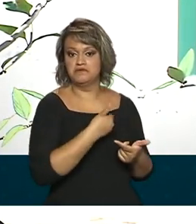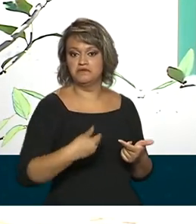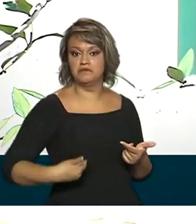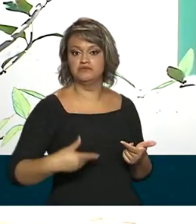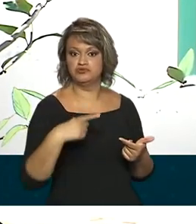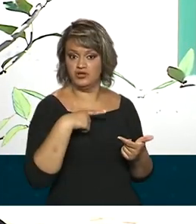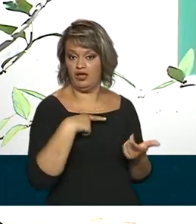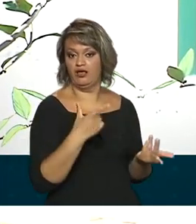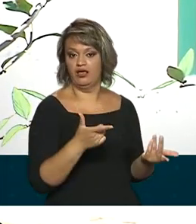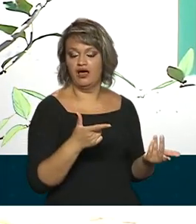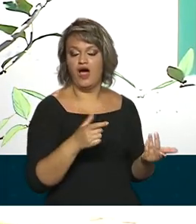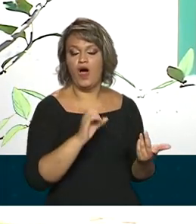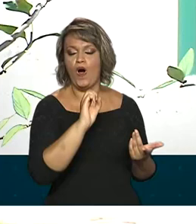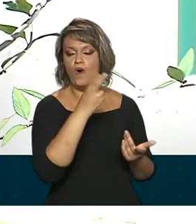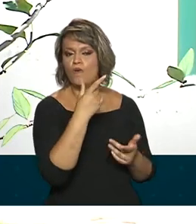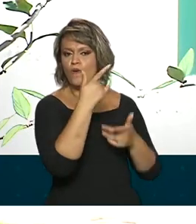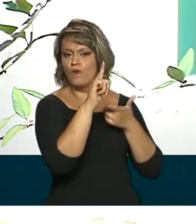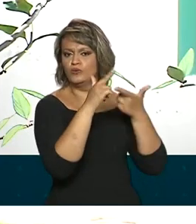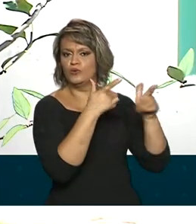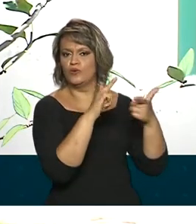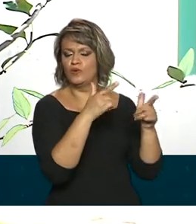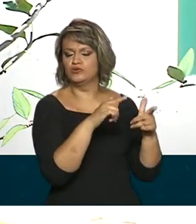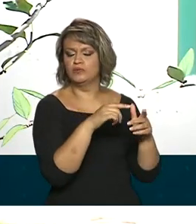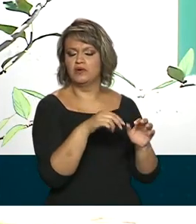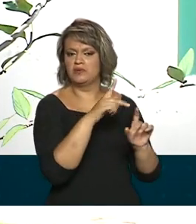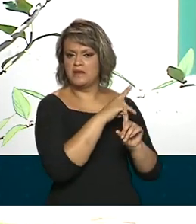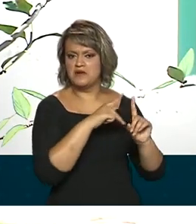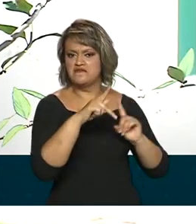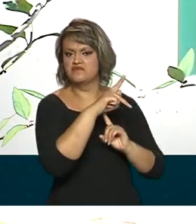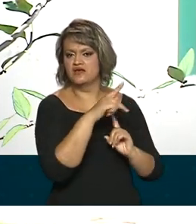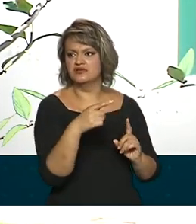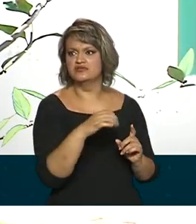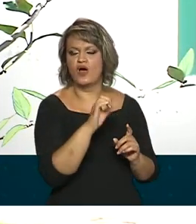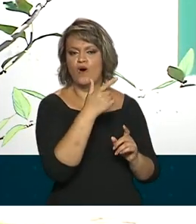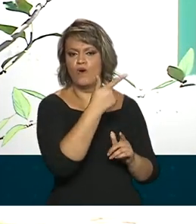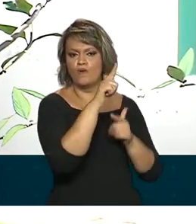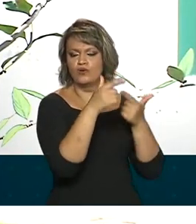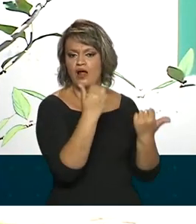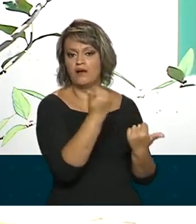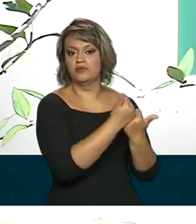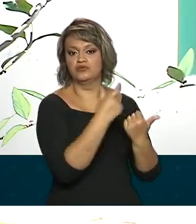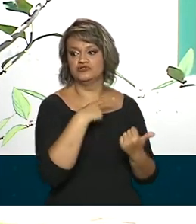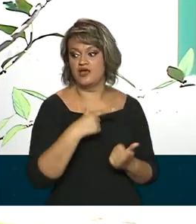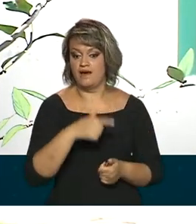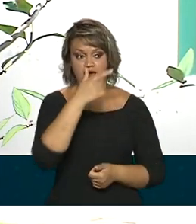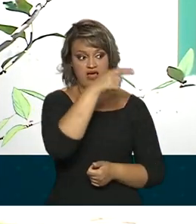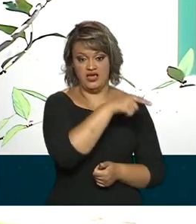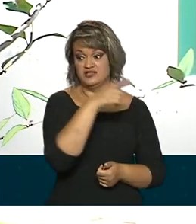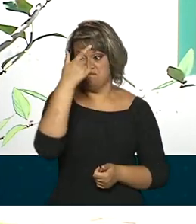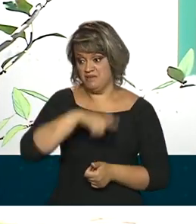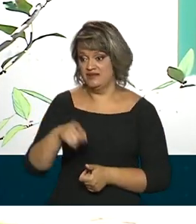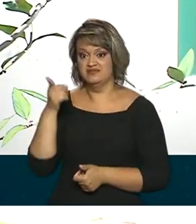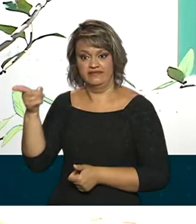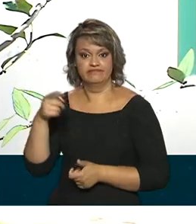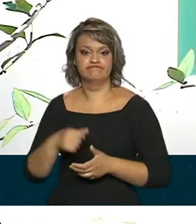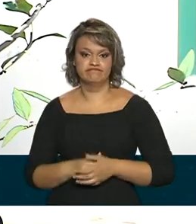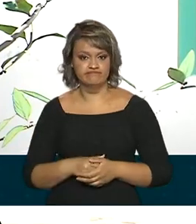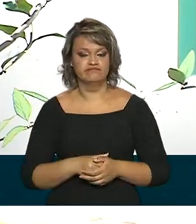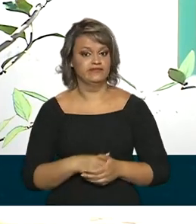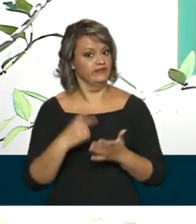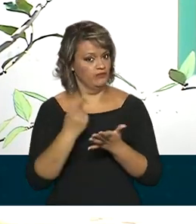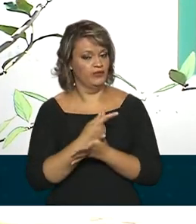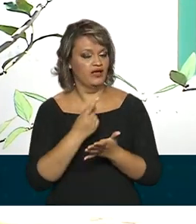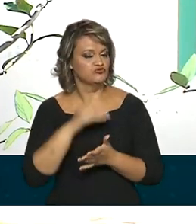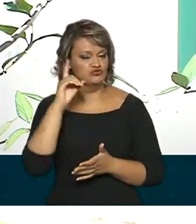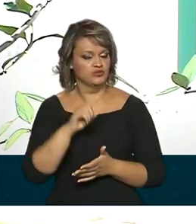recebiam algum tipo de benefício da Previdência Social, ou outro tipo de auxílio do governo. Considerado ainda